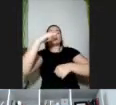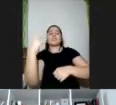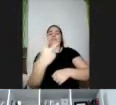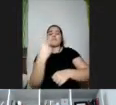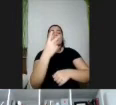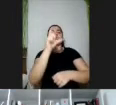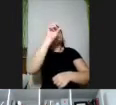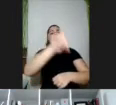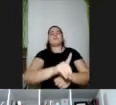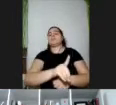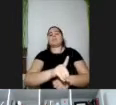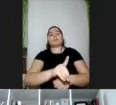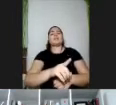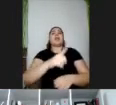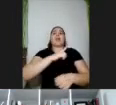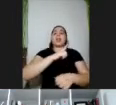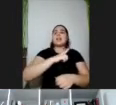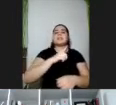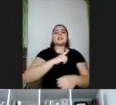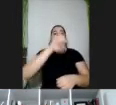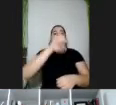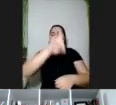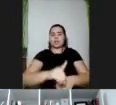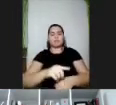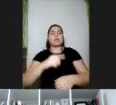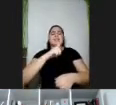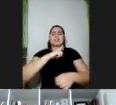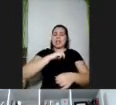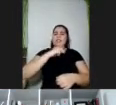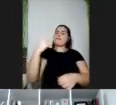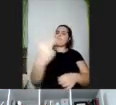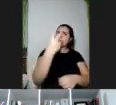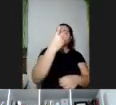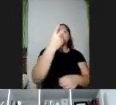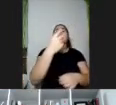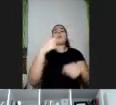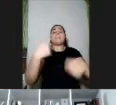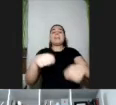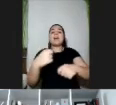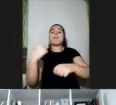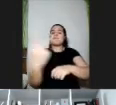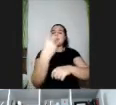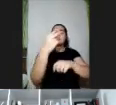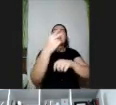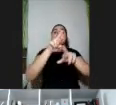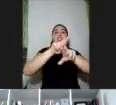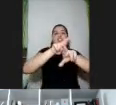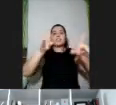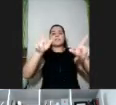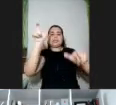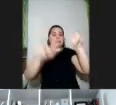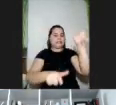dessa perspectiva da dignidade, da valorização das diferenças, desse combate a todos esses